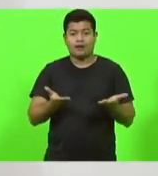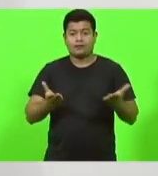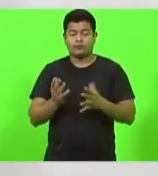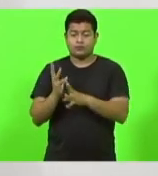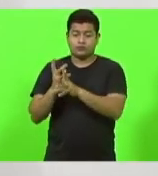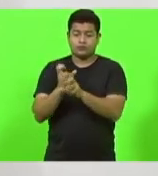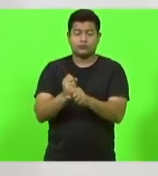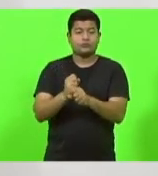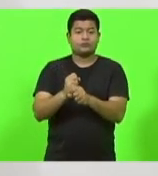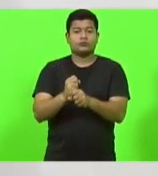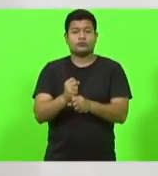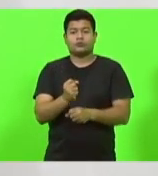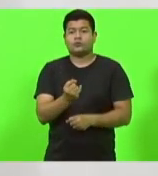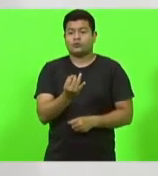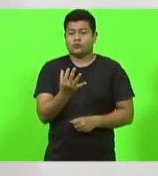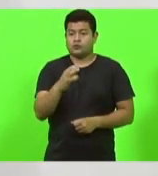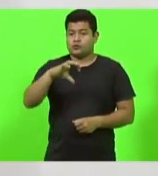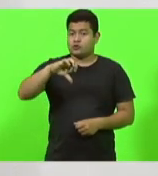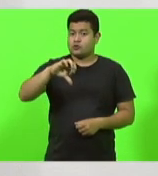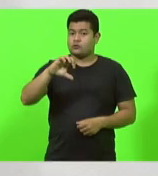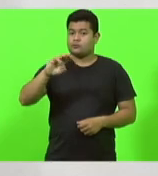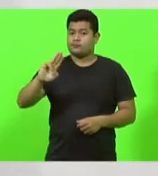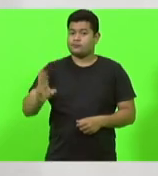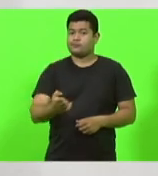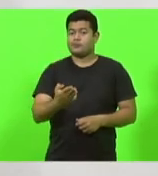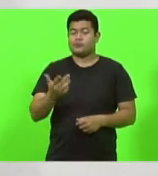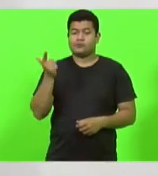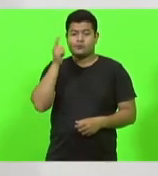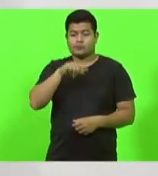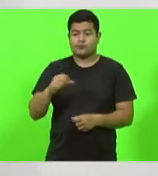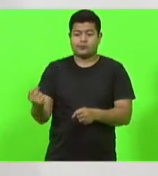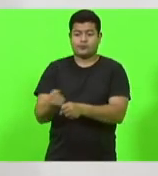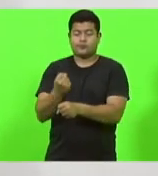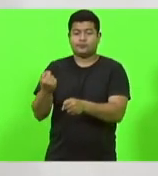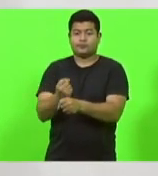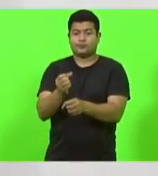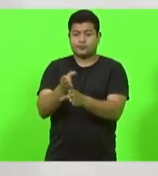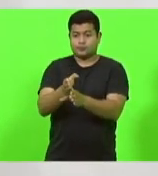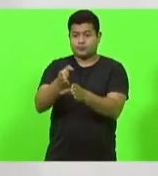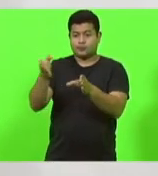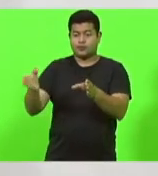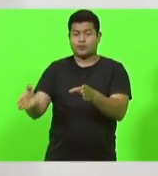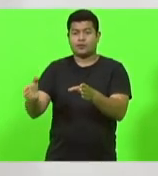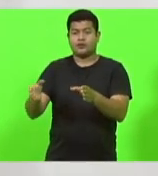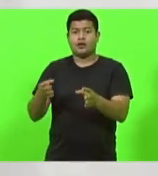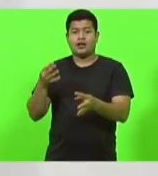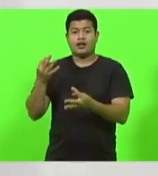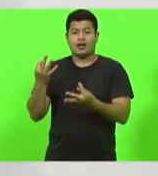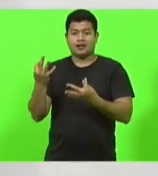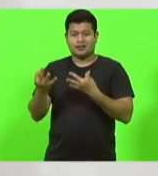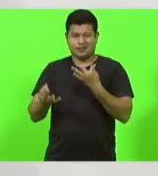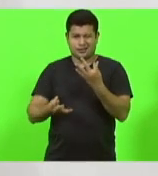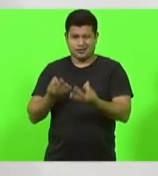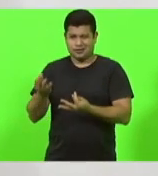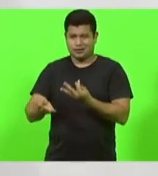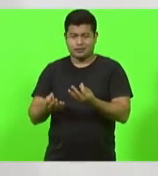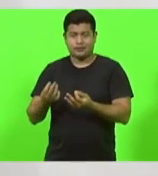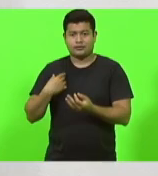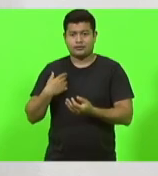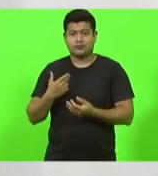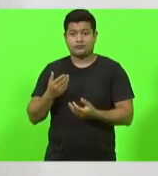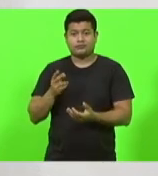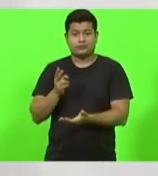de reais para a realização da construção de uma unidade de terapia intensiva no Hospital